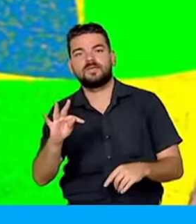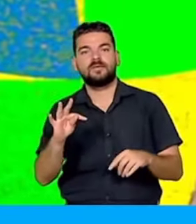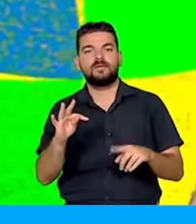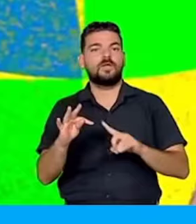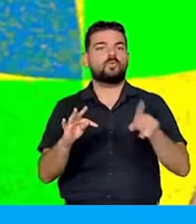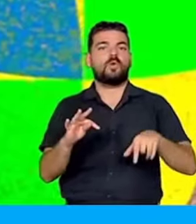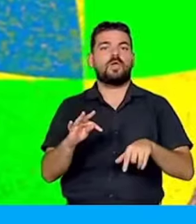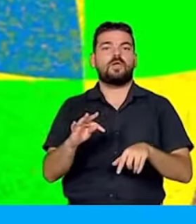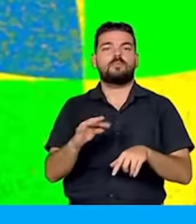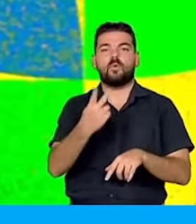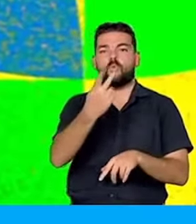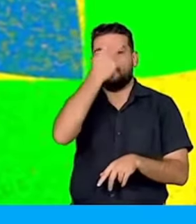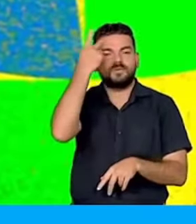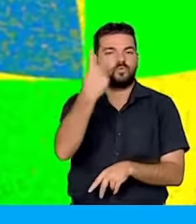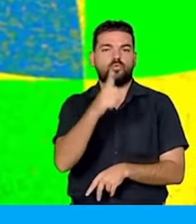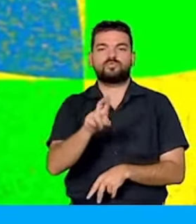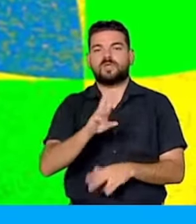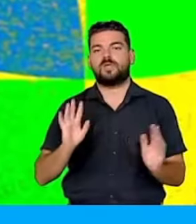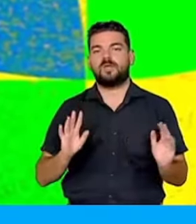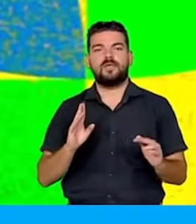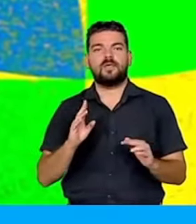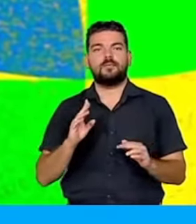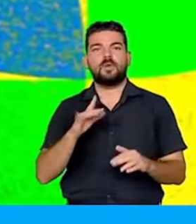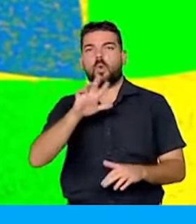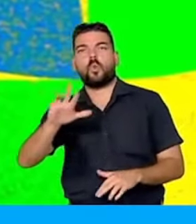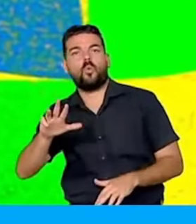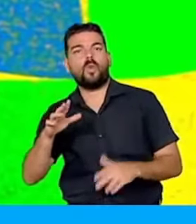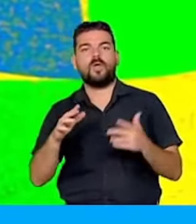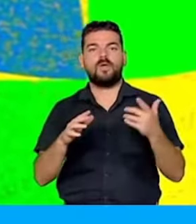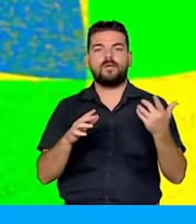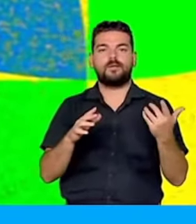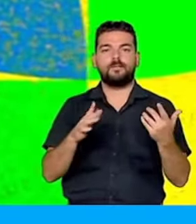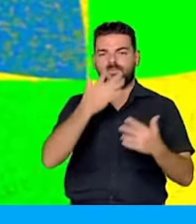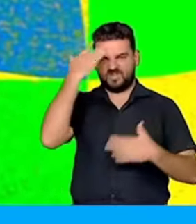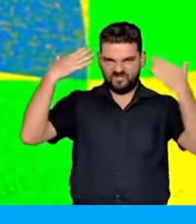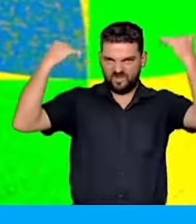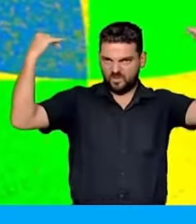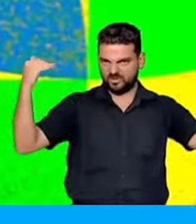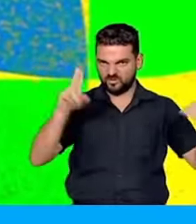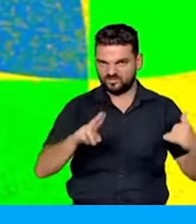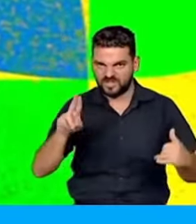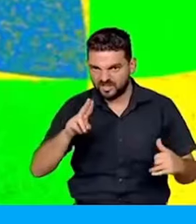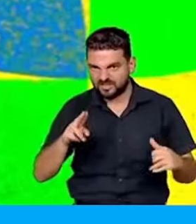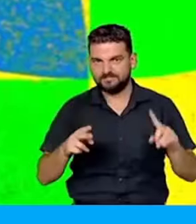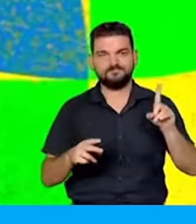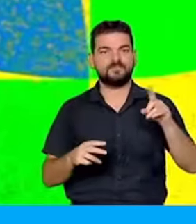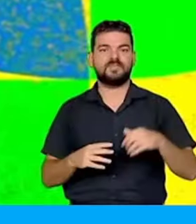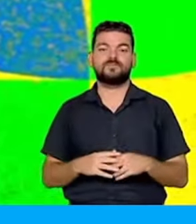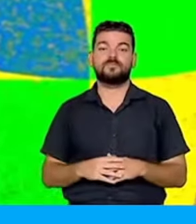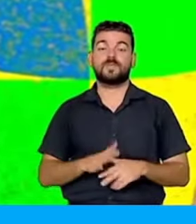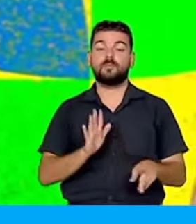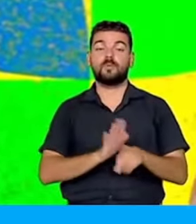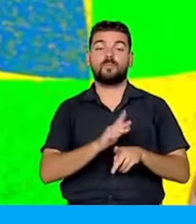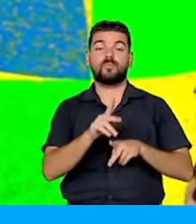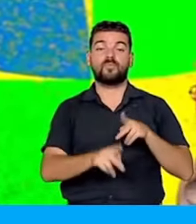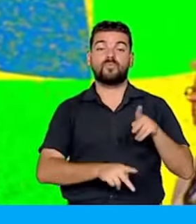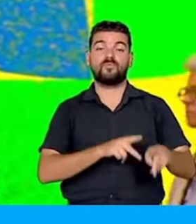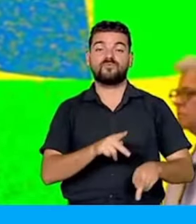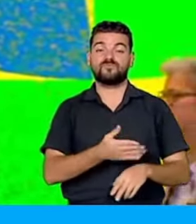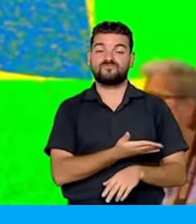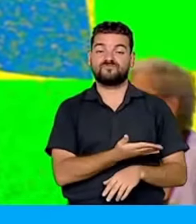é para o Eduardo Paes usar, não é para o Lula usar, não é para as autoridades usar, mas é do povo,